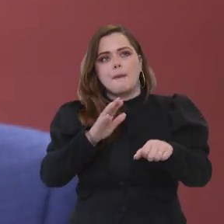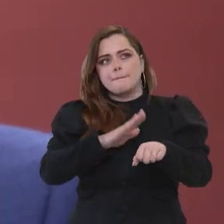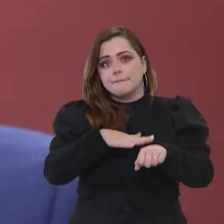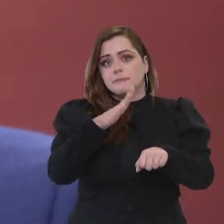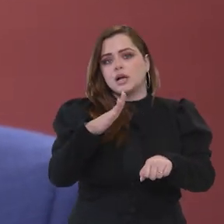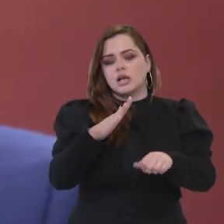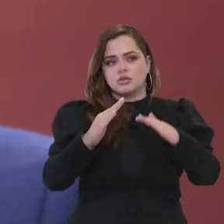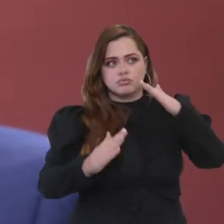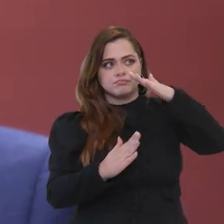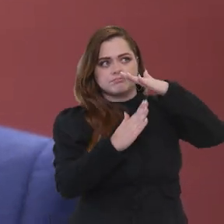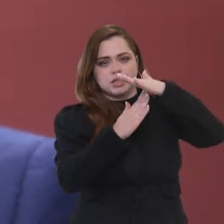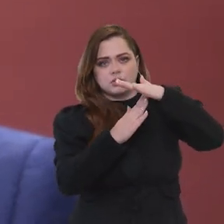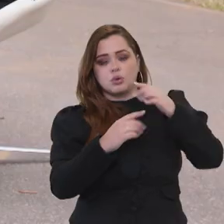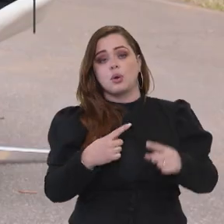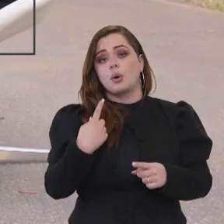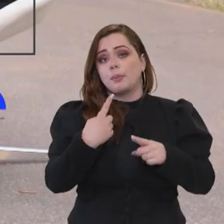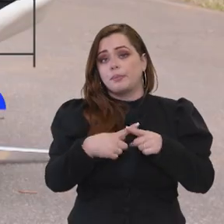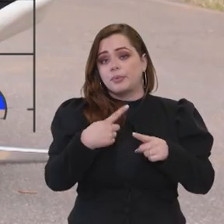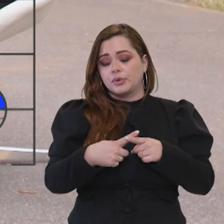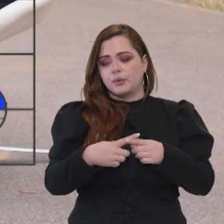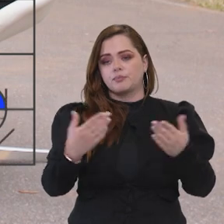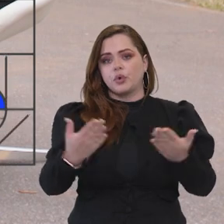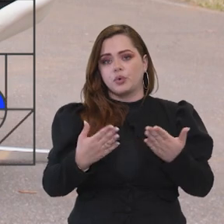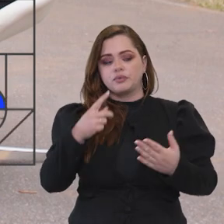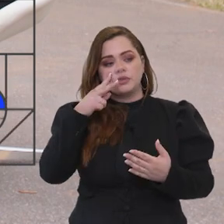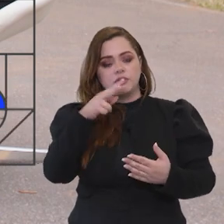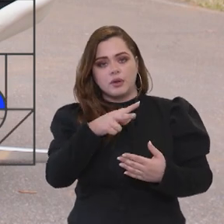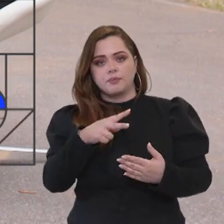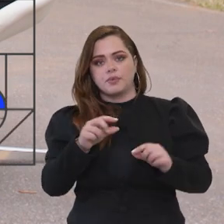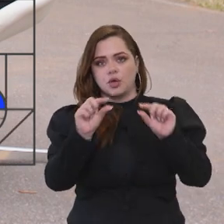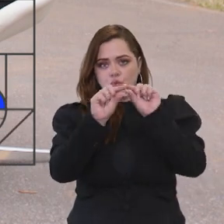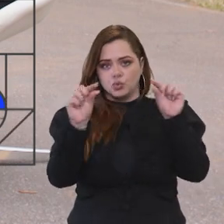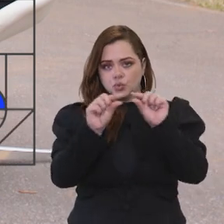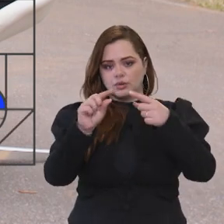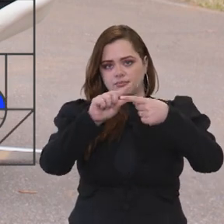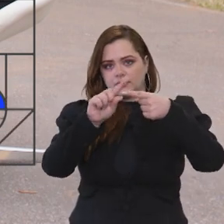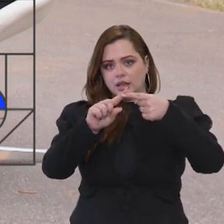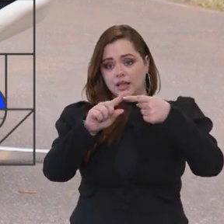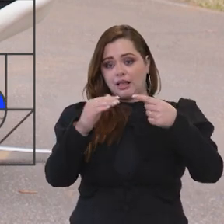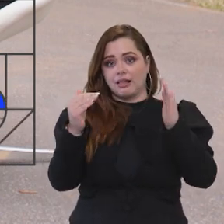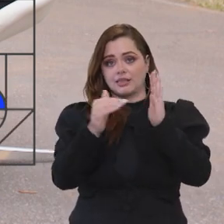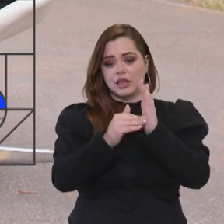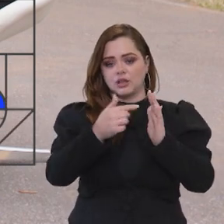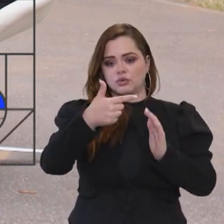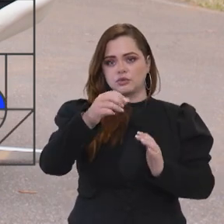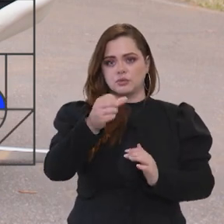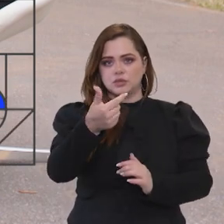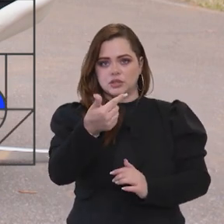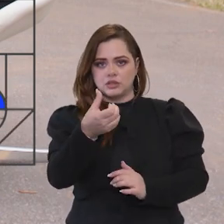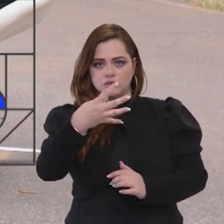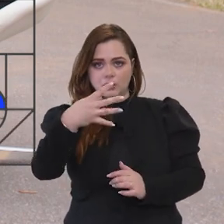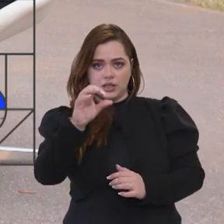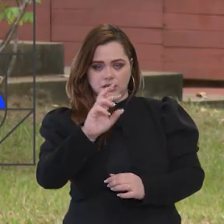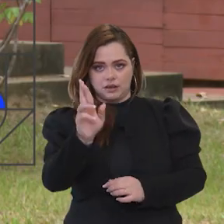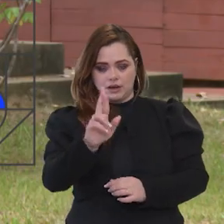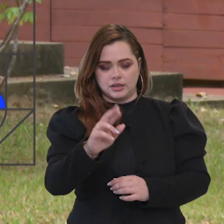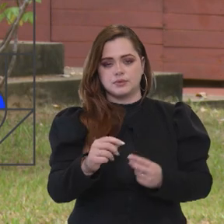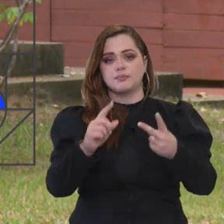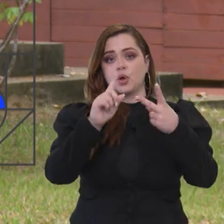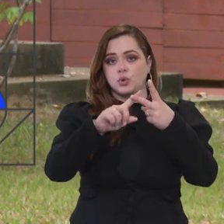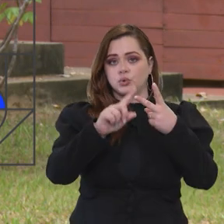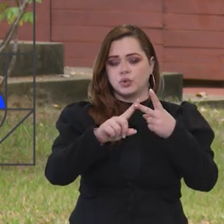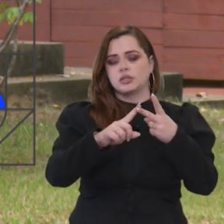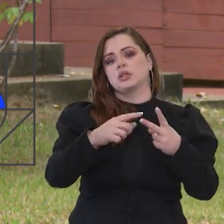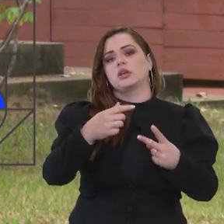mais esse teto. Hoje o teto, você tem o faixa 1, que são famílias que ganham até 2.640 reais, o faixa